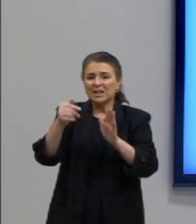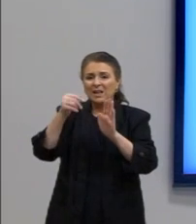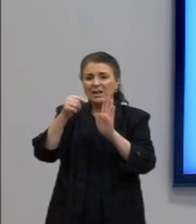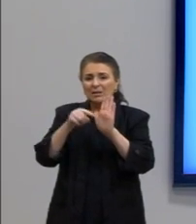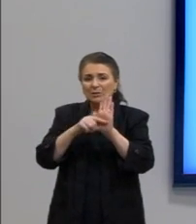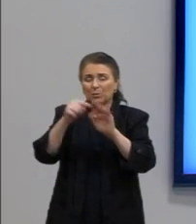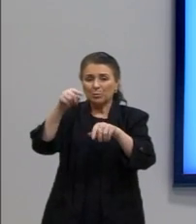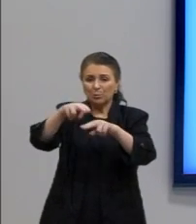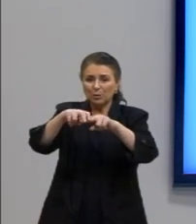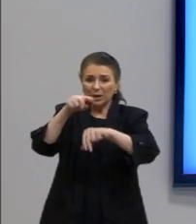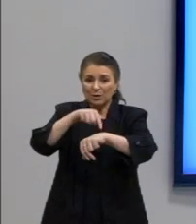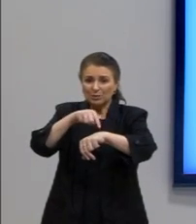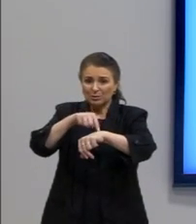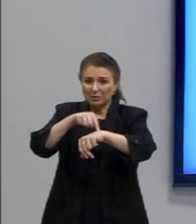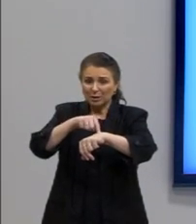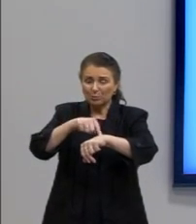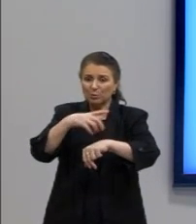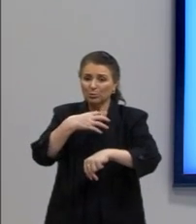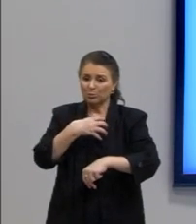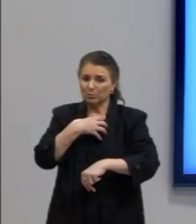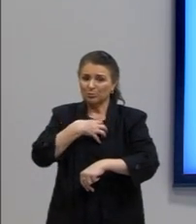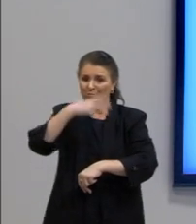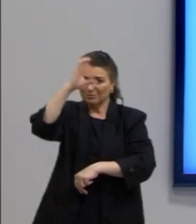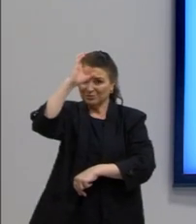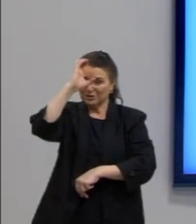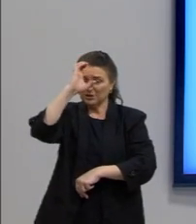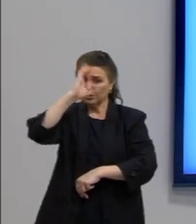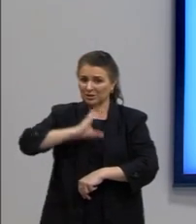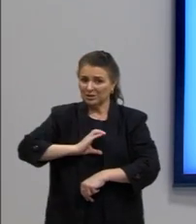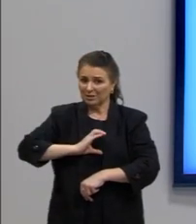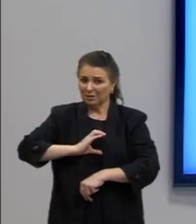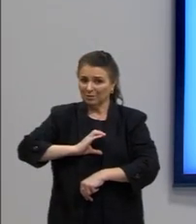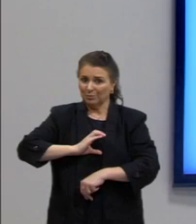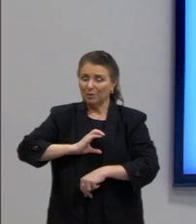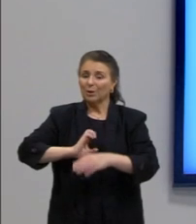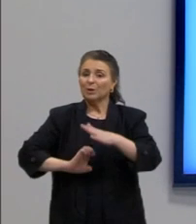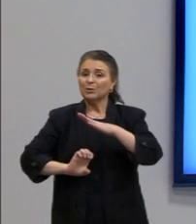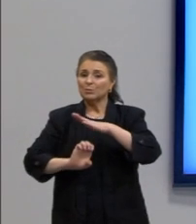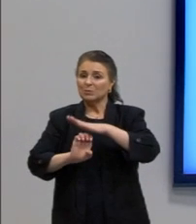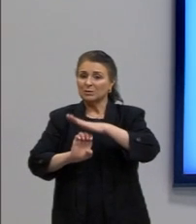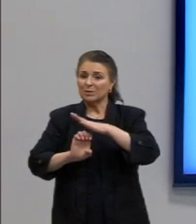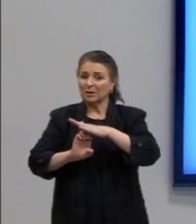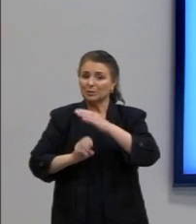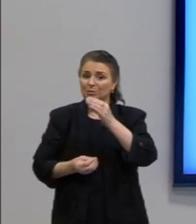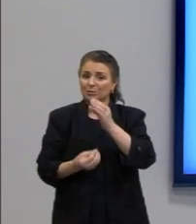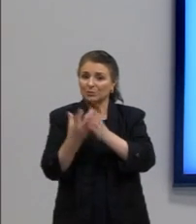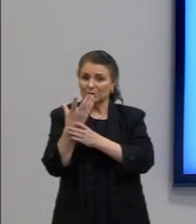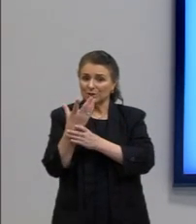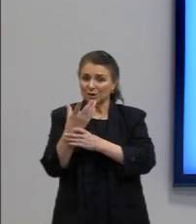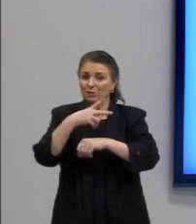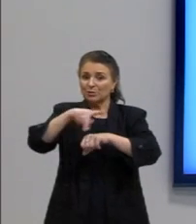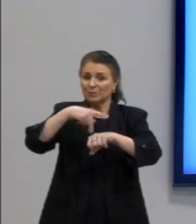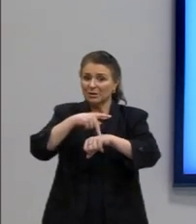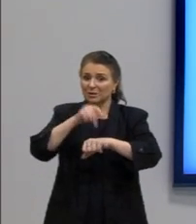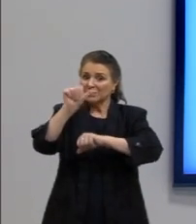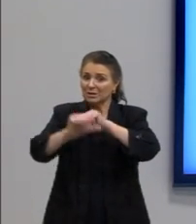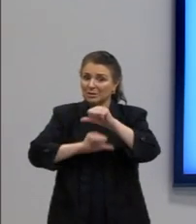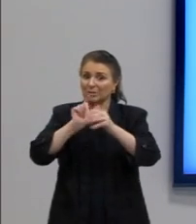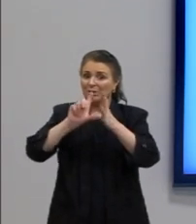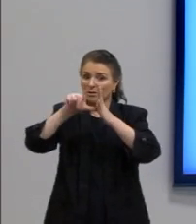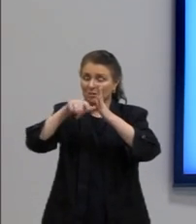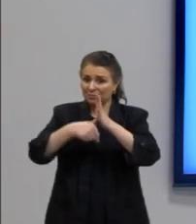temporário, o estado de cidadão nos países de origem e portarem status de refugiado nos países receptores. O que ele está dizendo aqui?